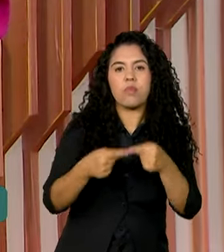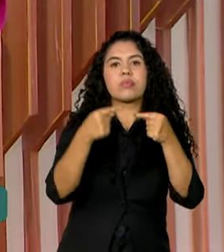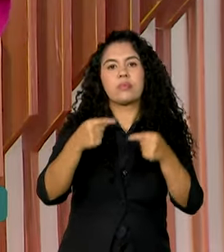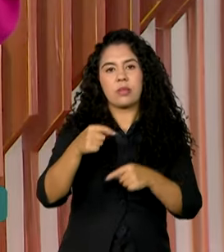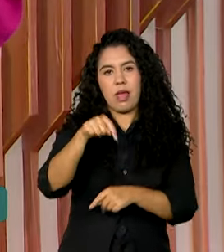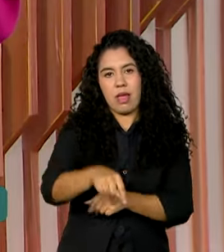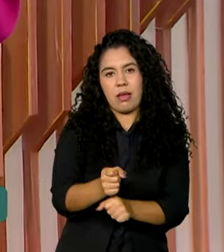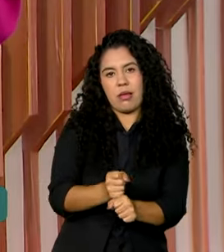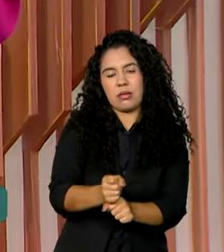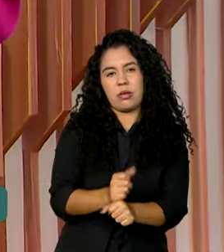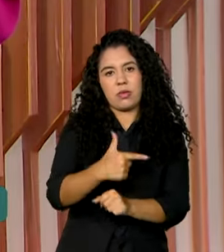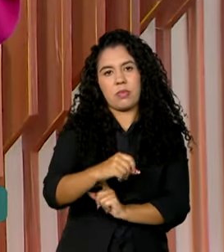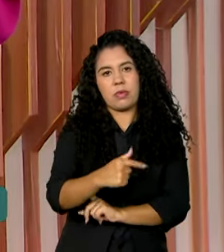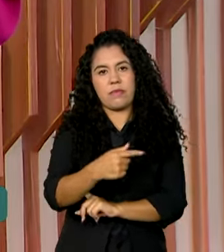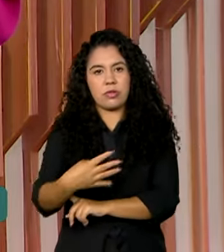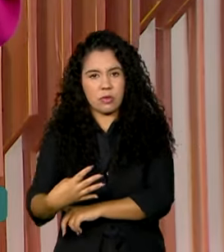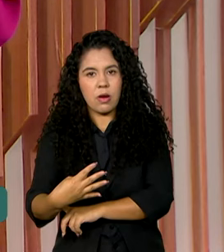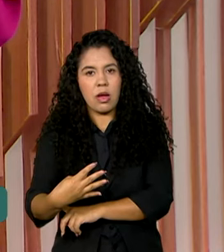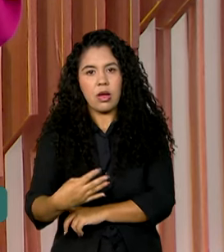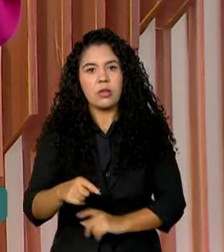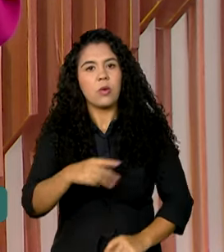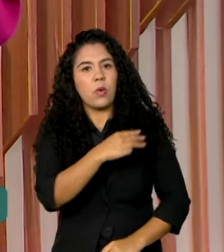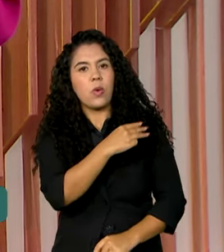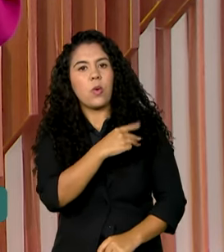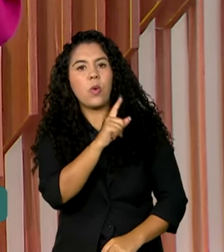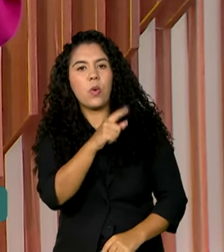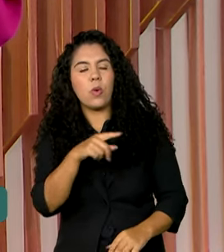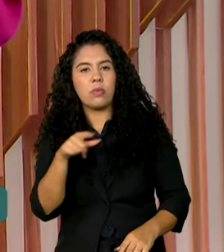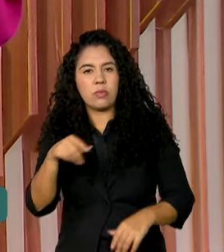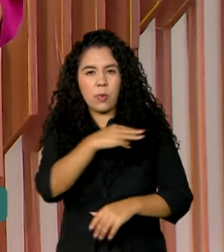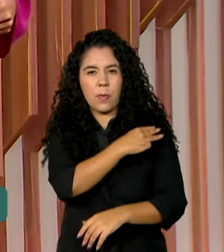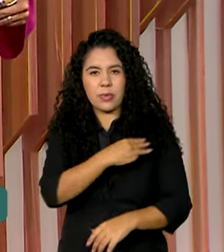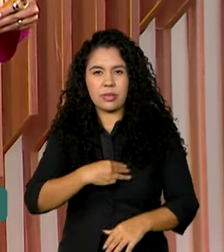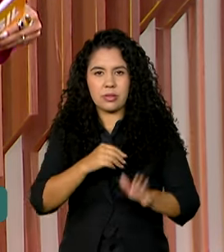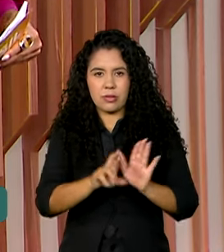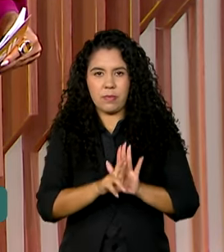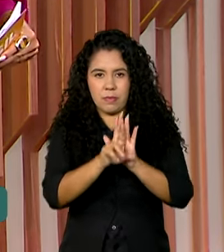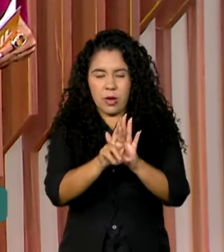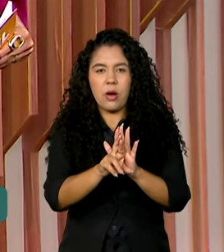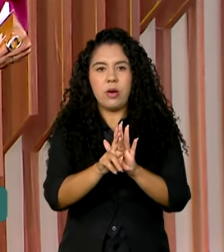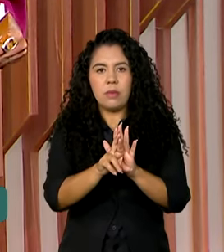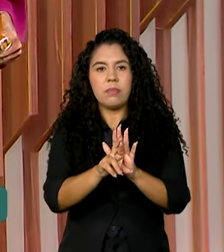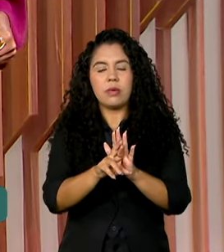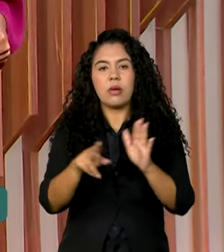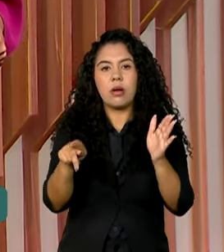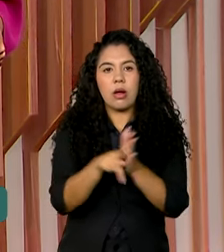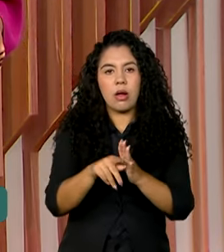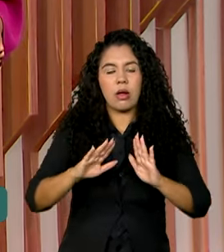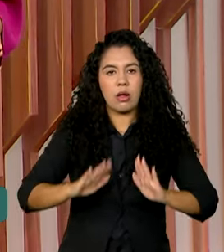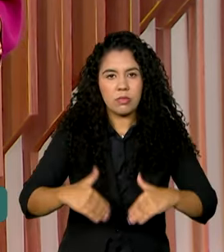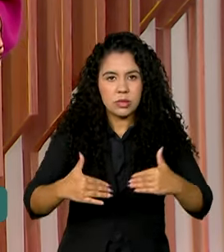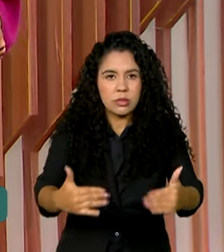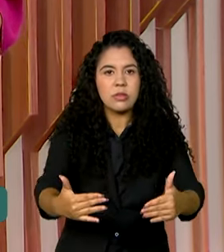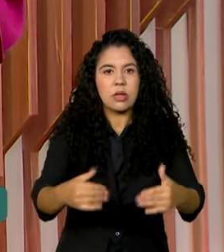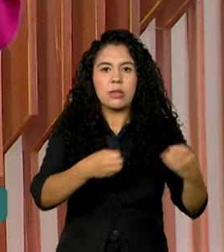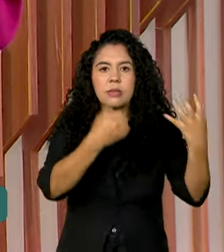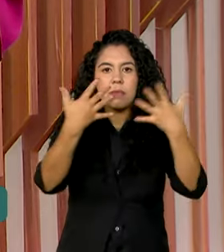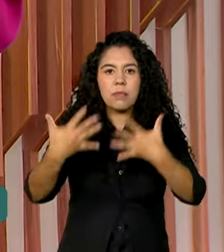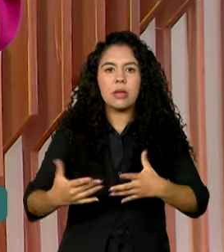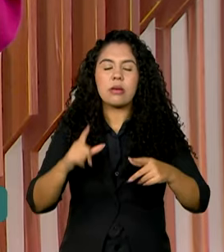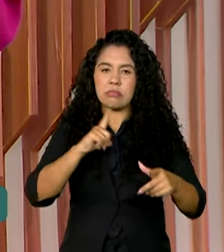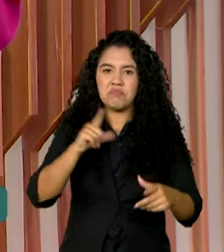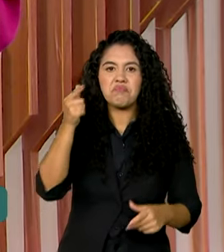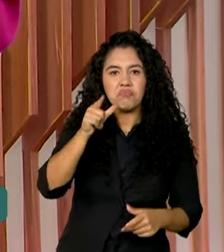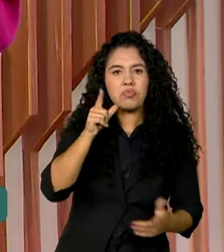-executivo do Ministério da Fazenda, Dário Durigan, disse que os resultados mostram que o governo federal está comprometido com o